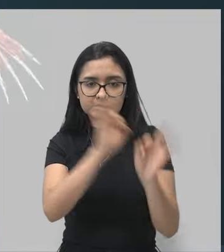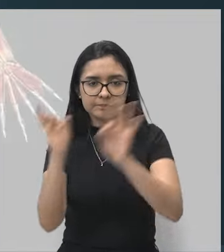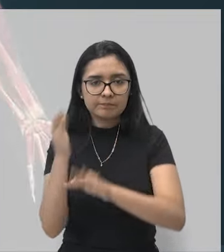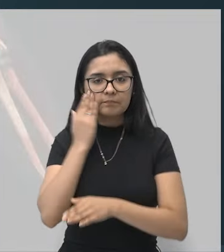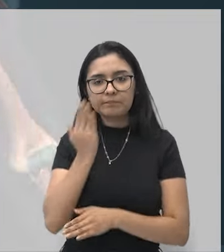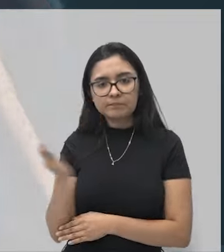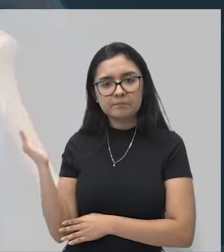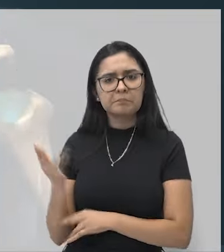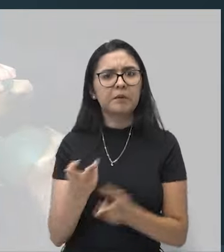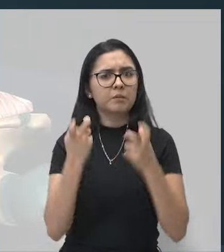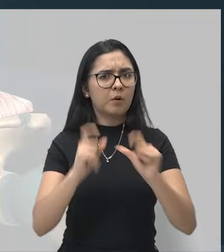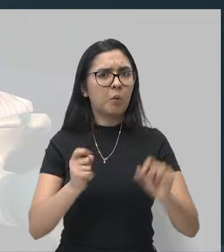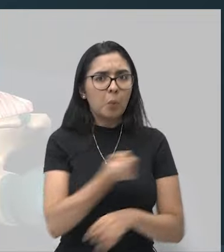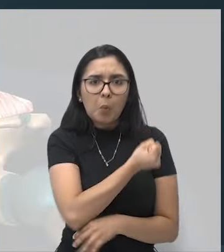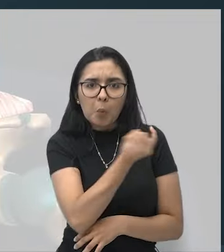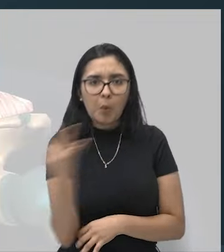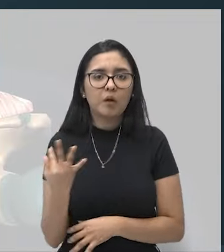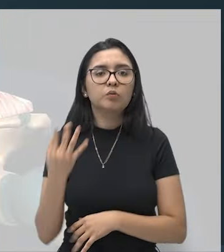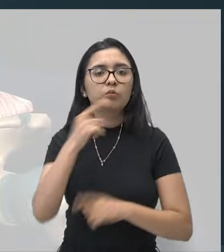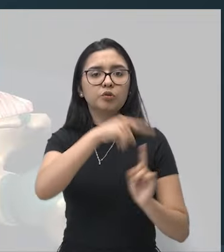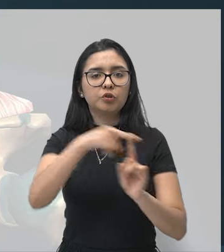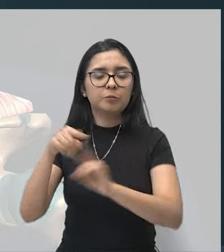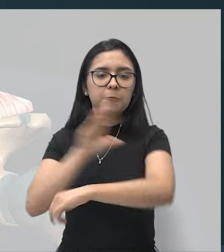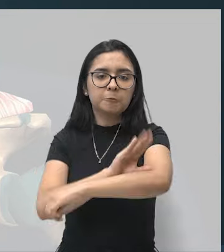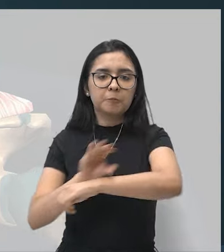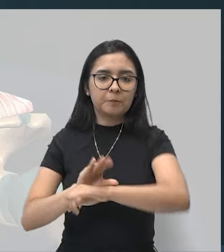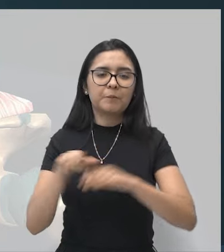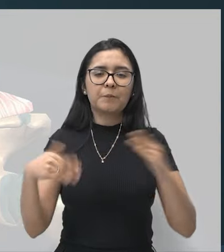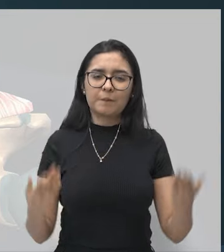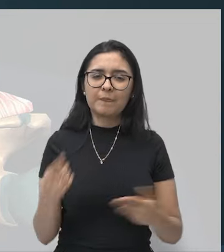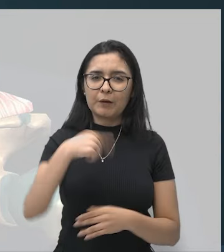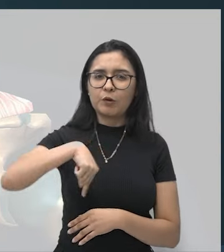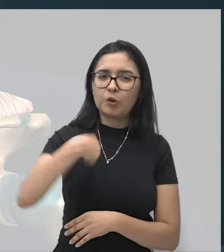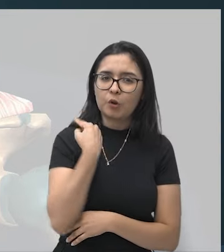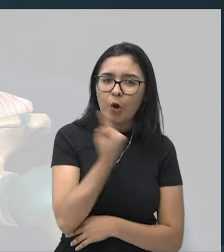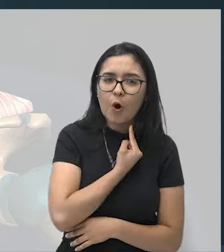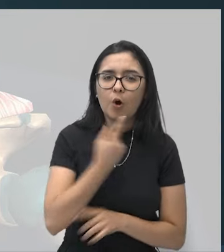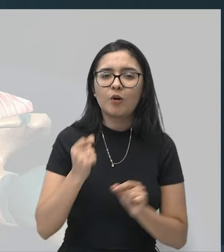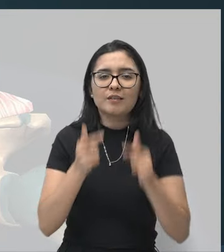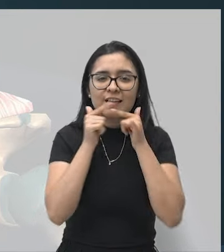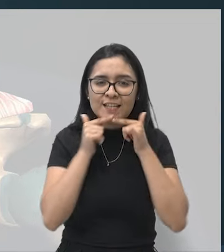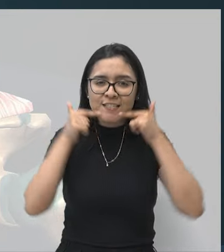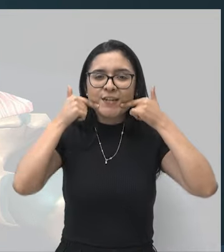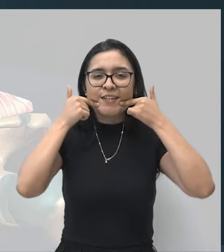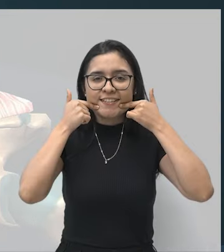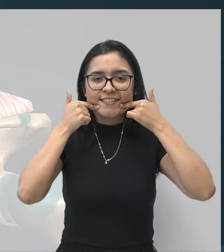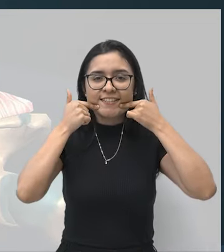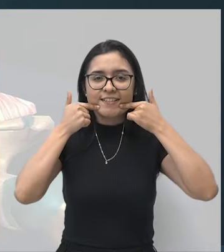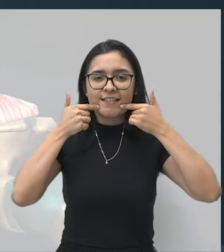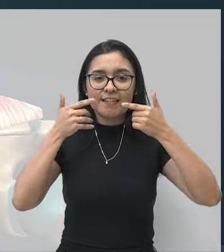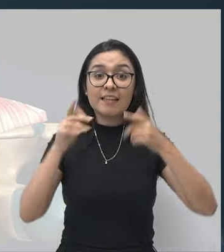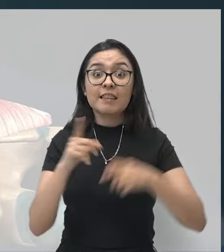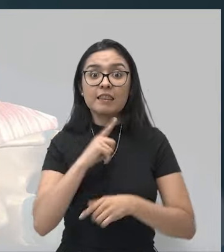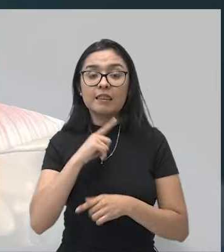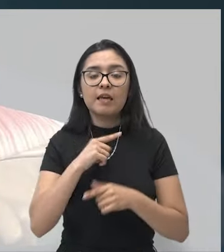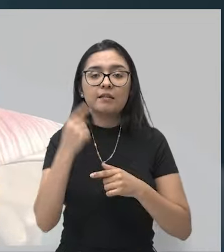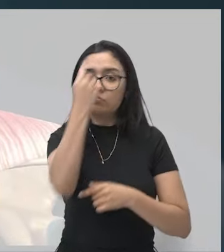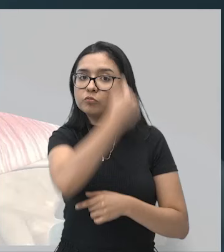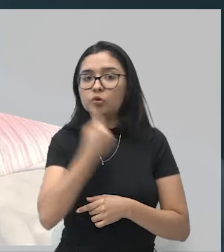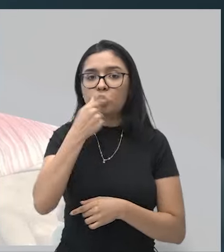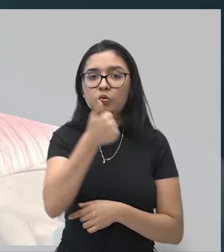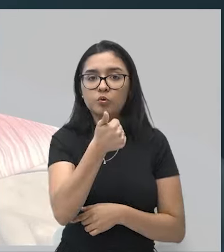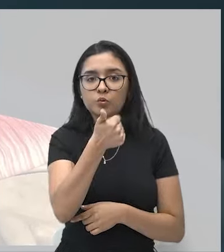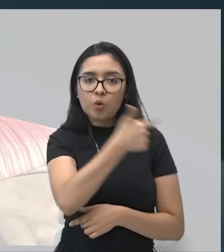quantidade de músculo. Lembra que a professora disse que para nós sorrirmos, nós movimentamos 12 músculos?